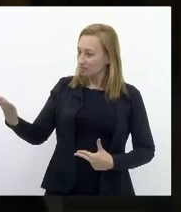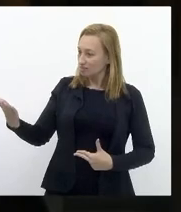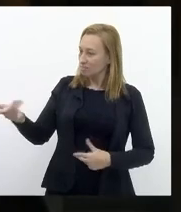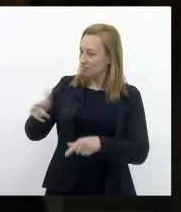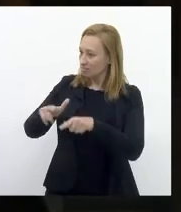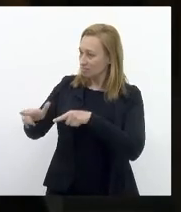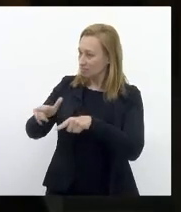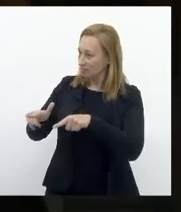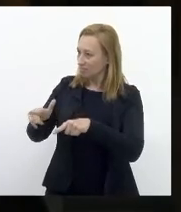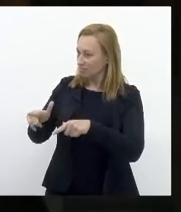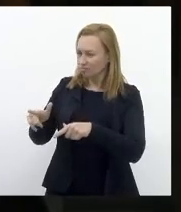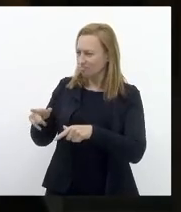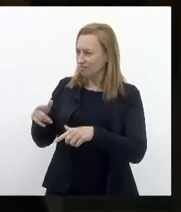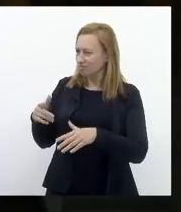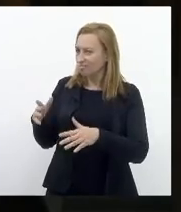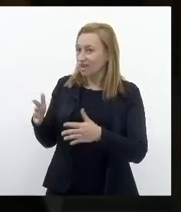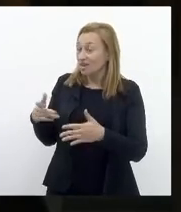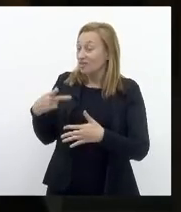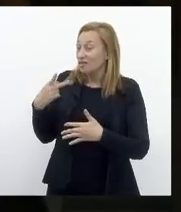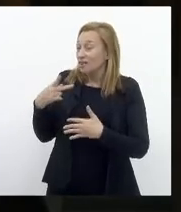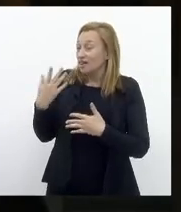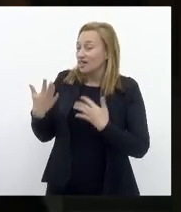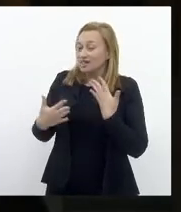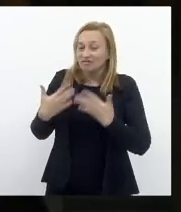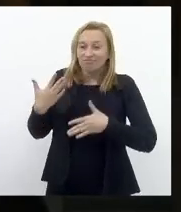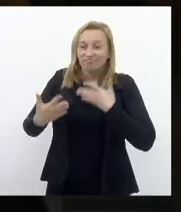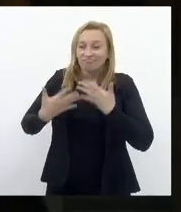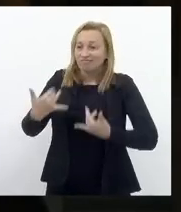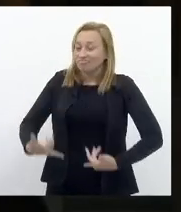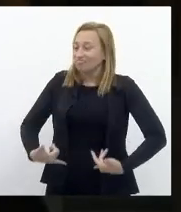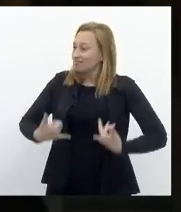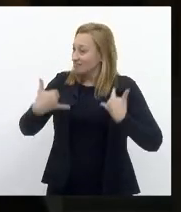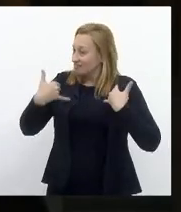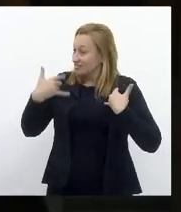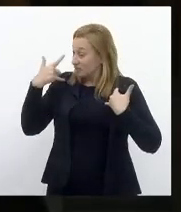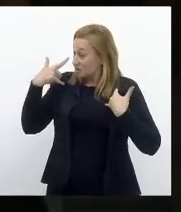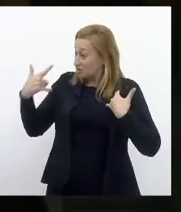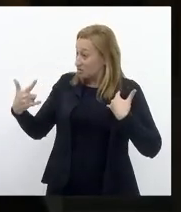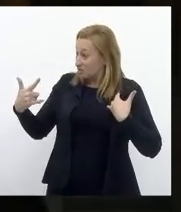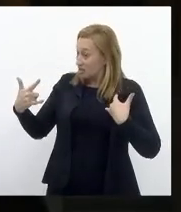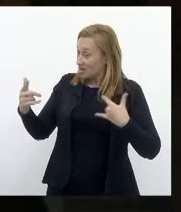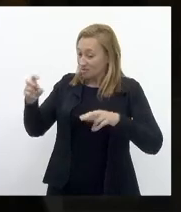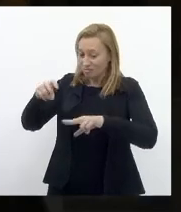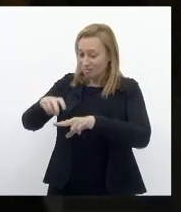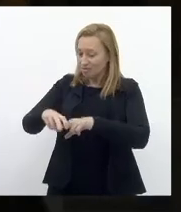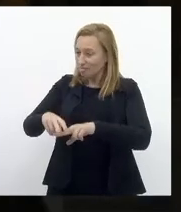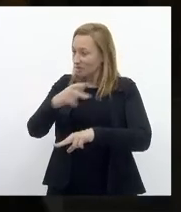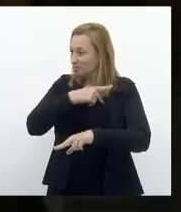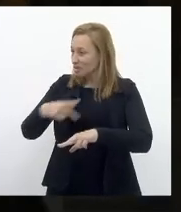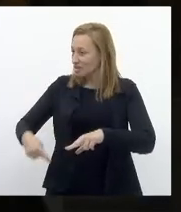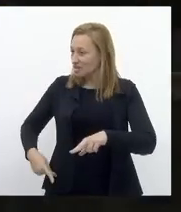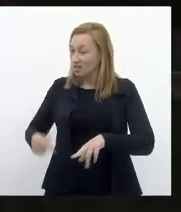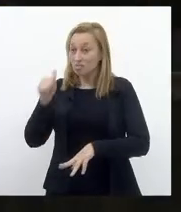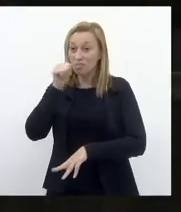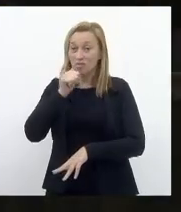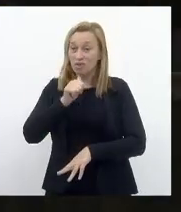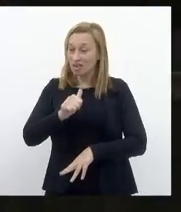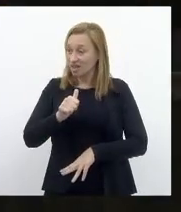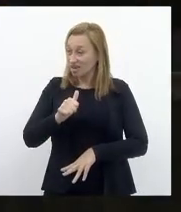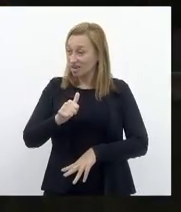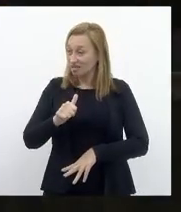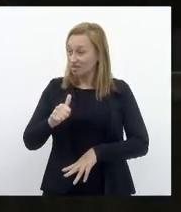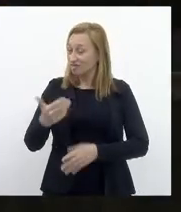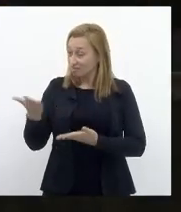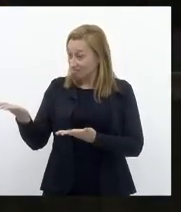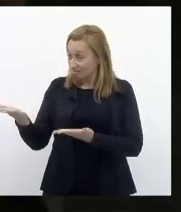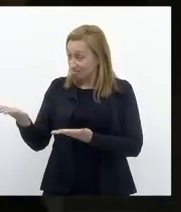Não deixo de manifestar A alegria E o orgulho Que tenho De ver esta presidência No comando de uma mulher Sobretudo com